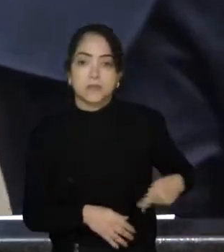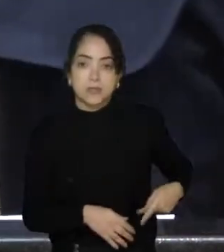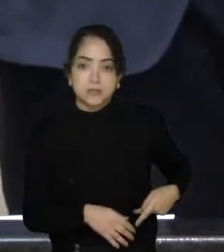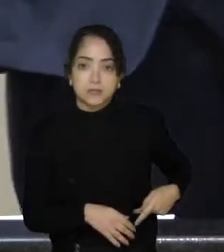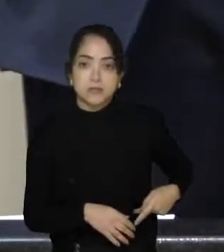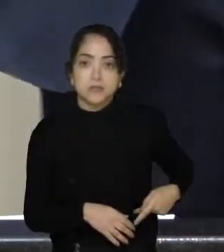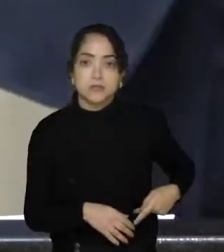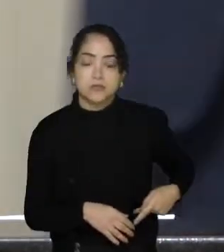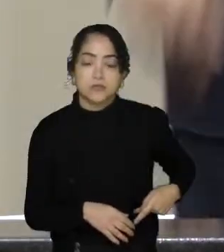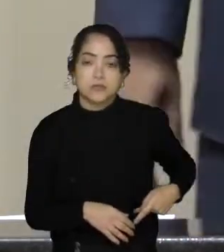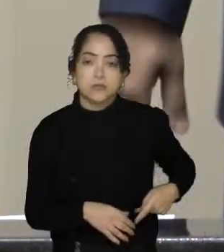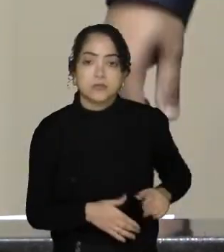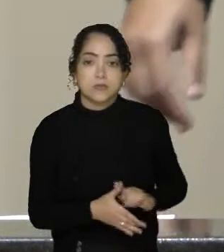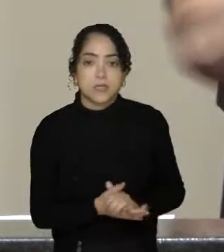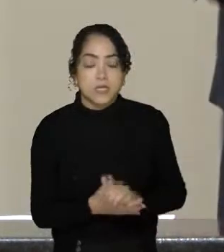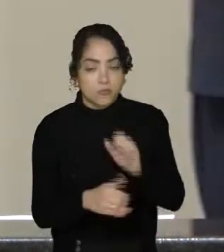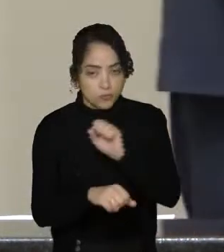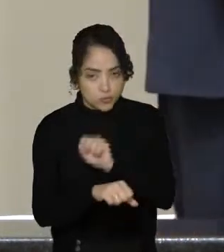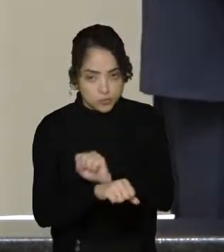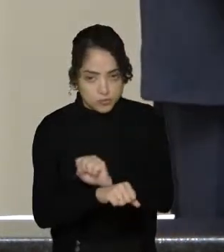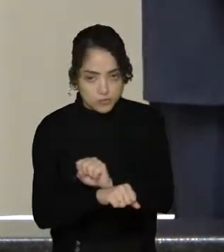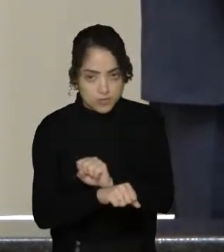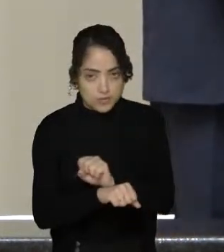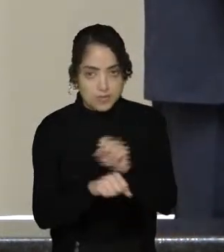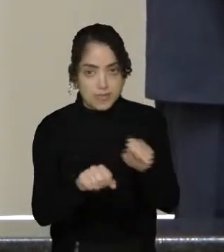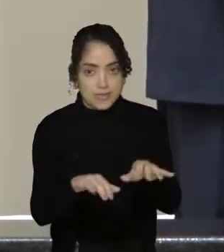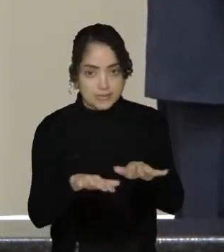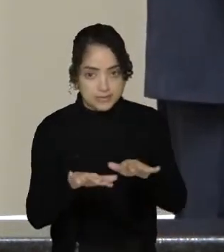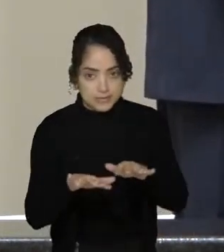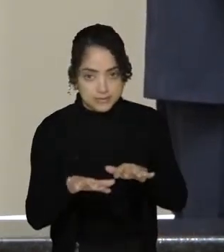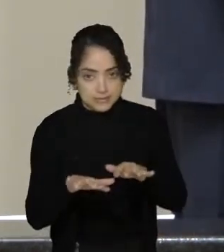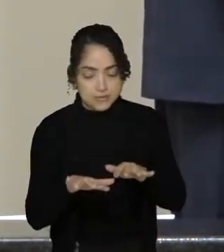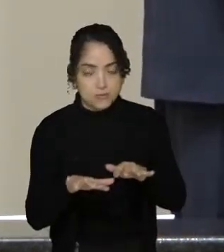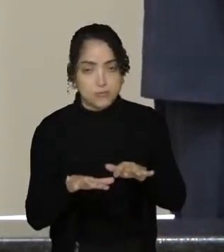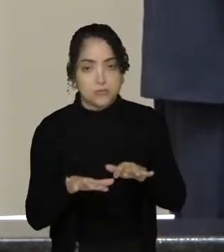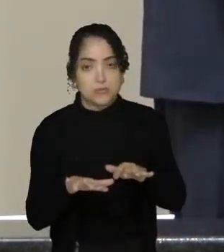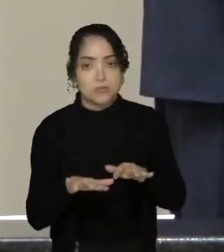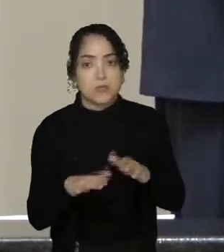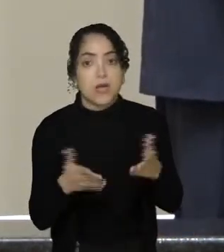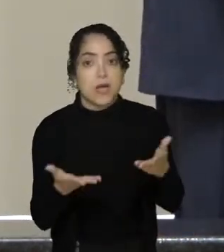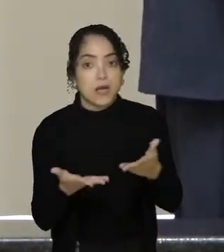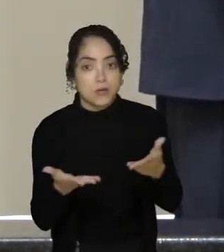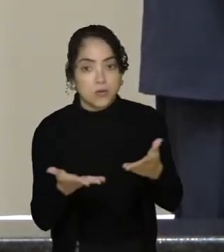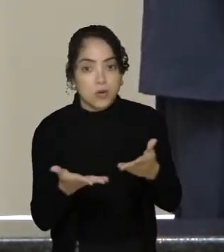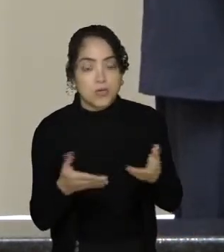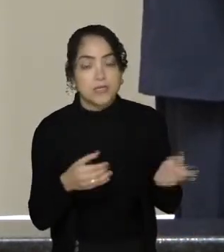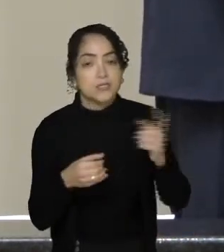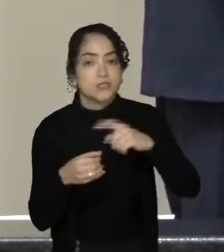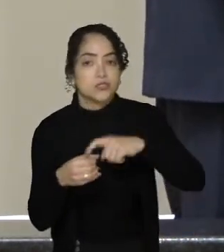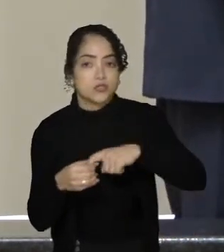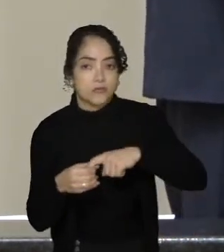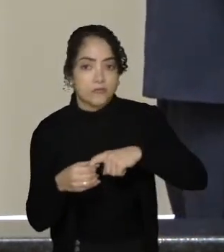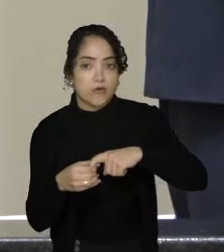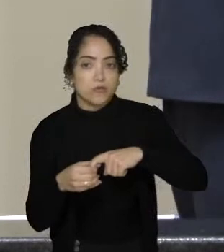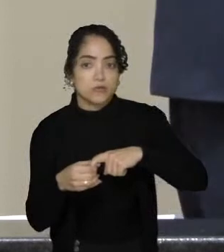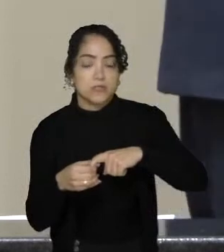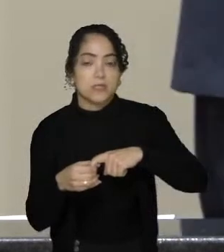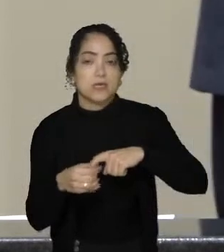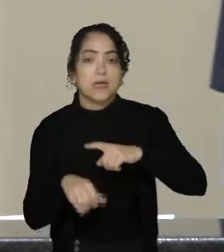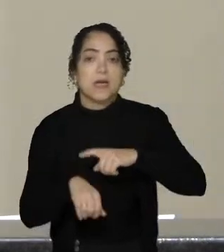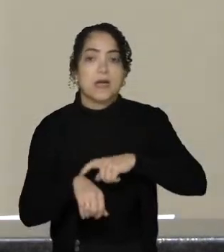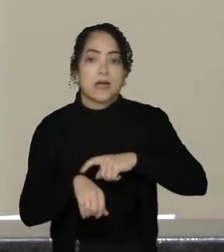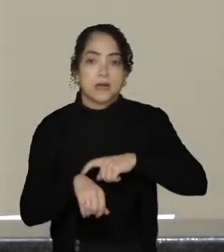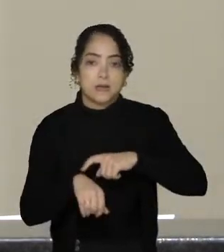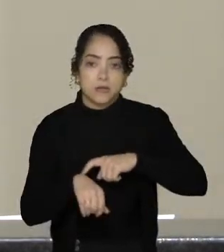suspende a primeira sessão e voltamos no